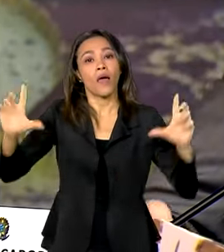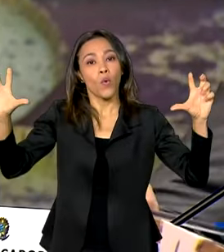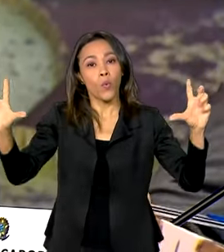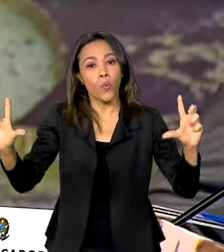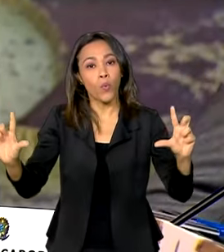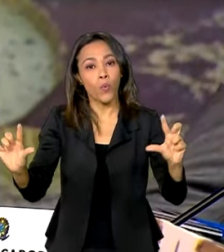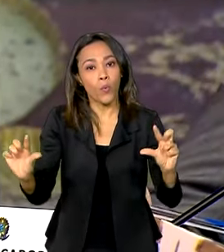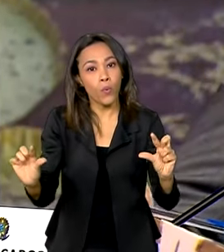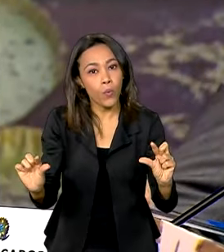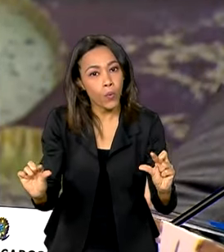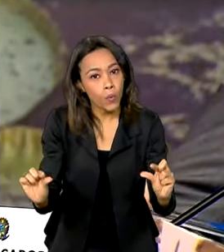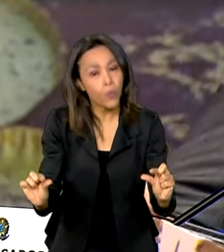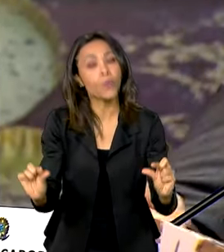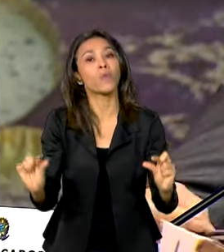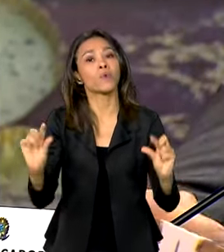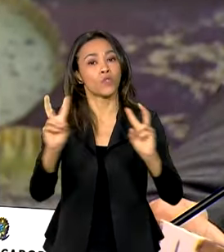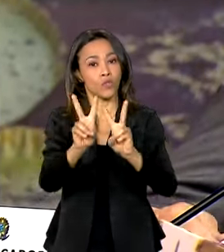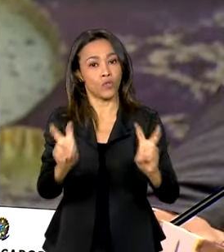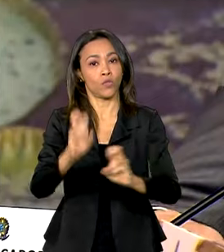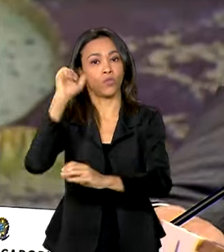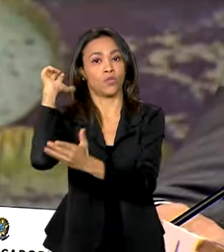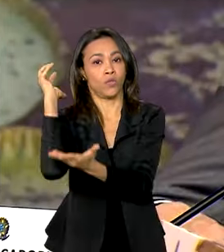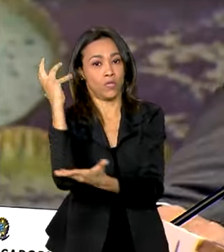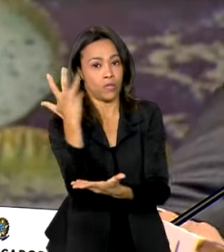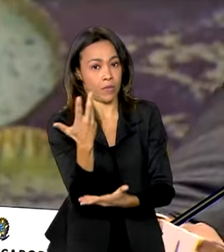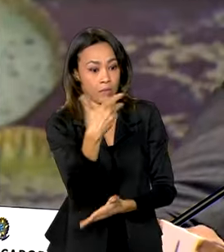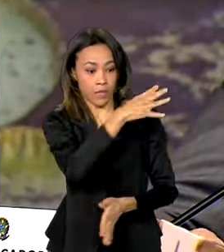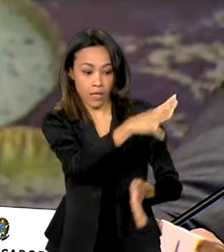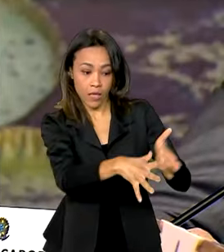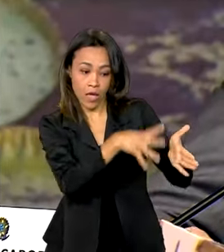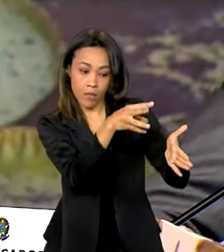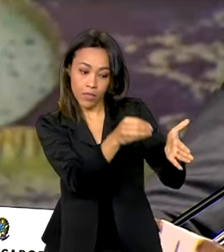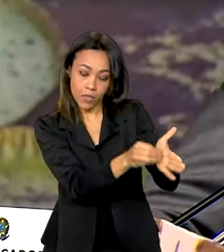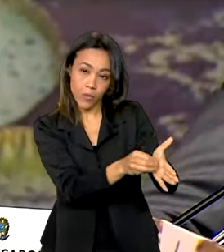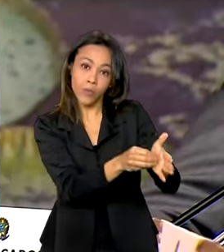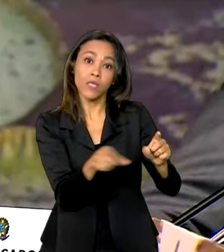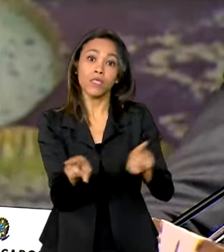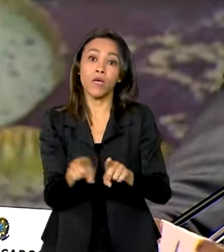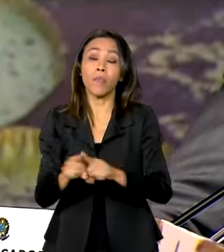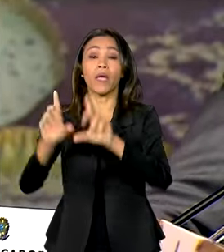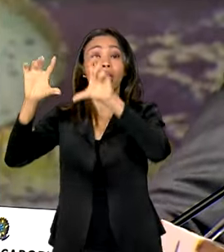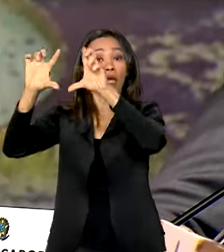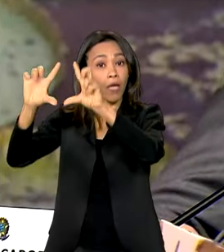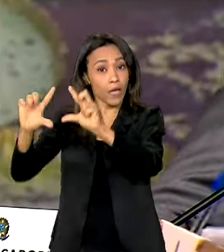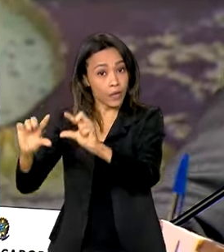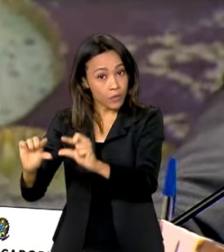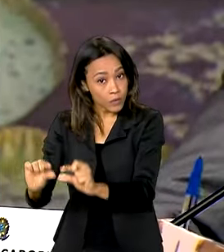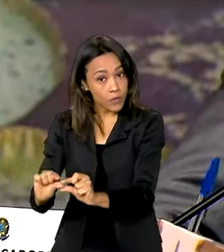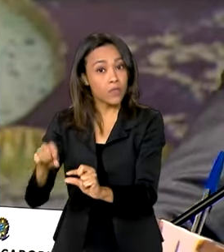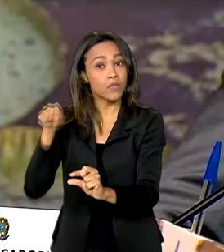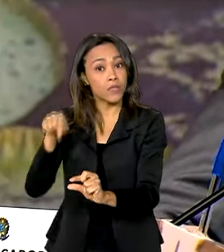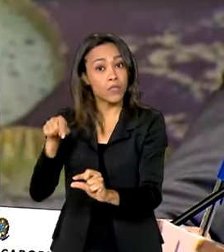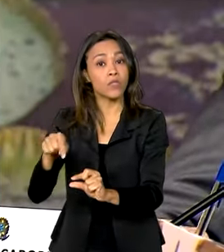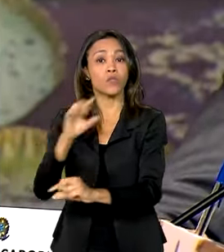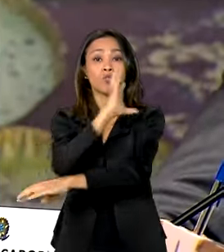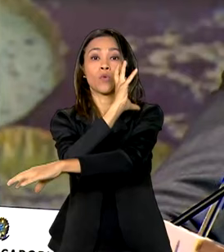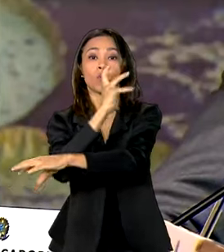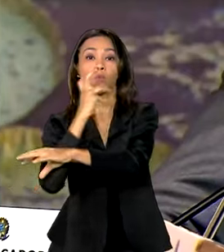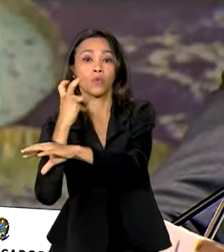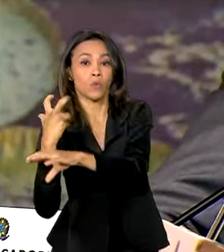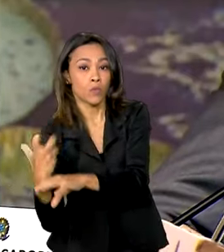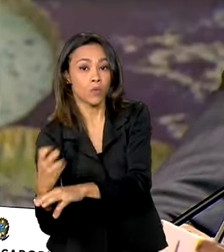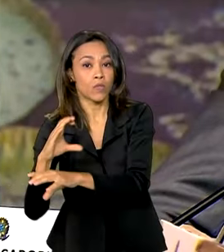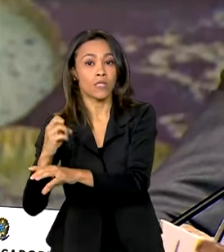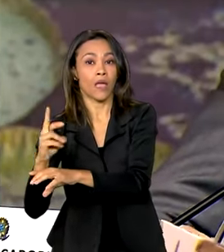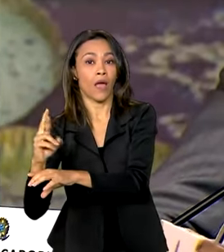consistente no desmatamento da Amazônia, o início de uma tendência de queda em relação ao Cerrado, o